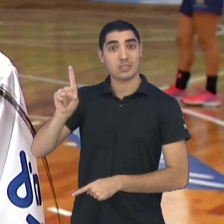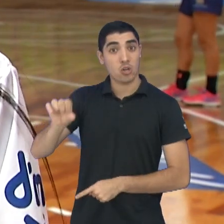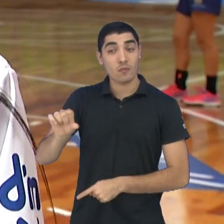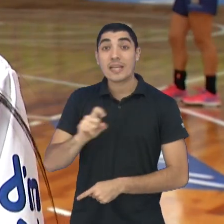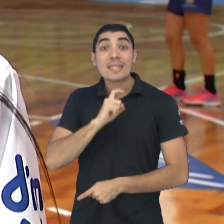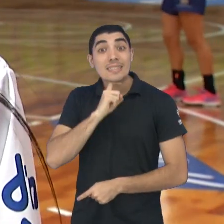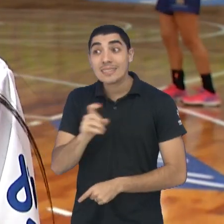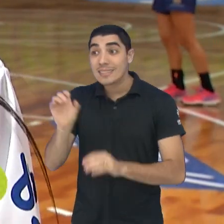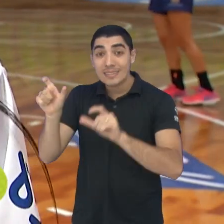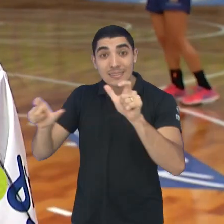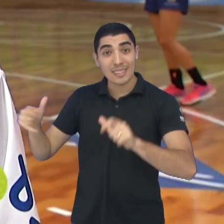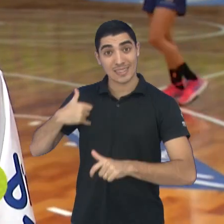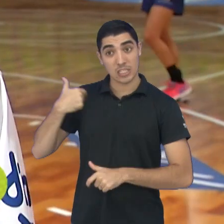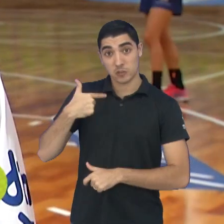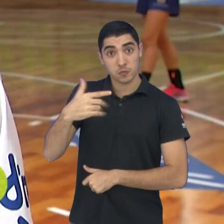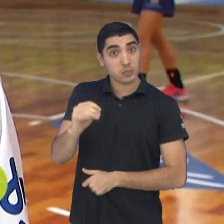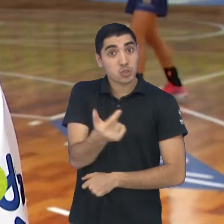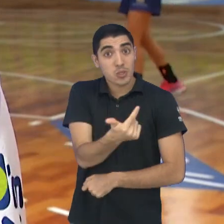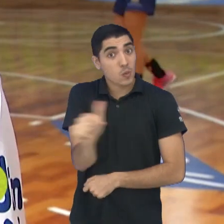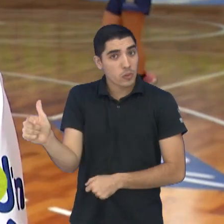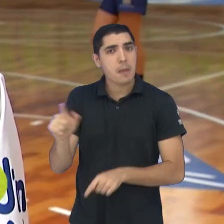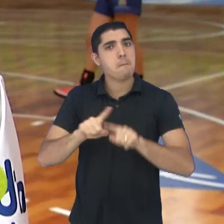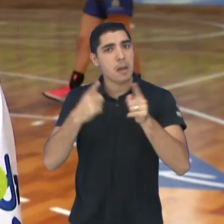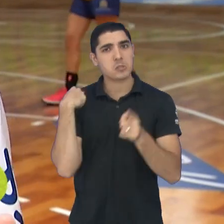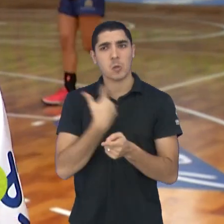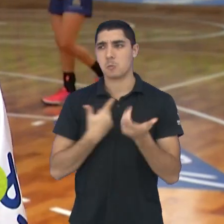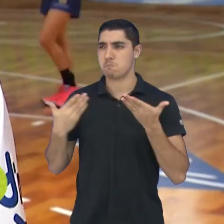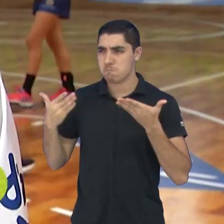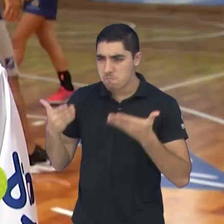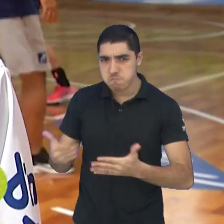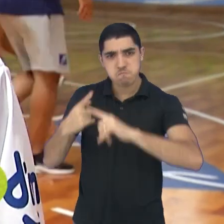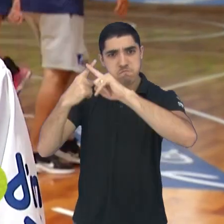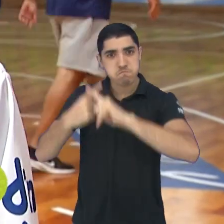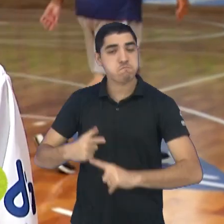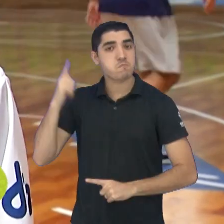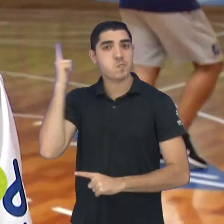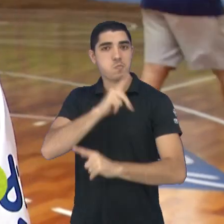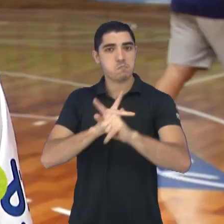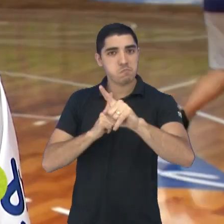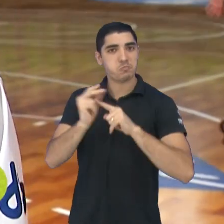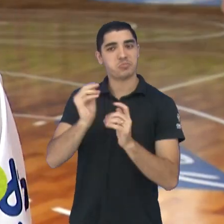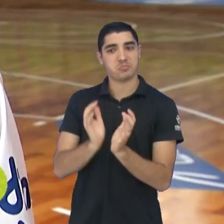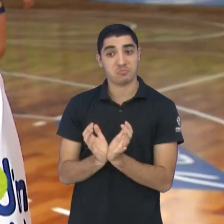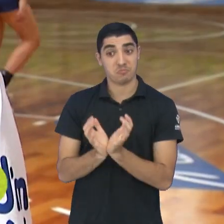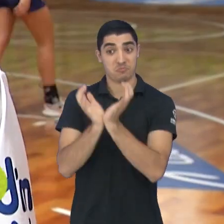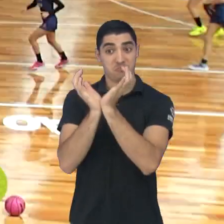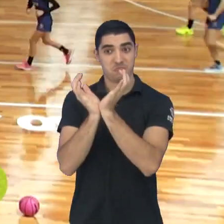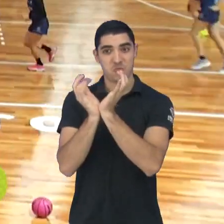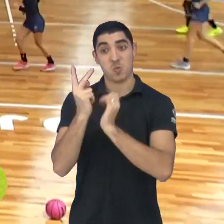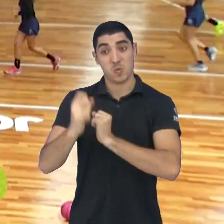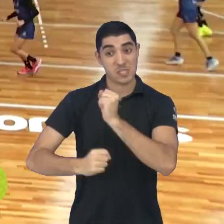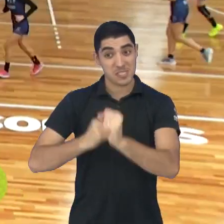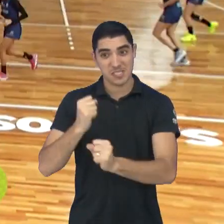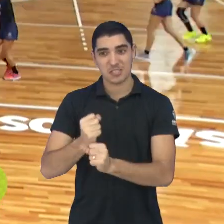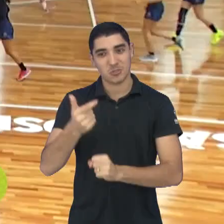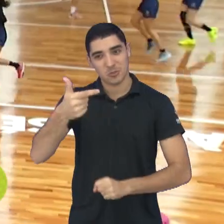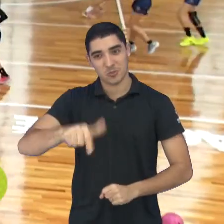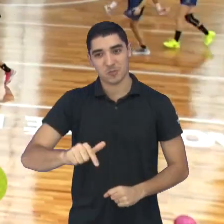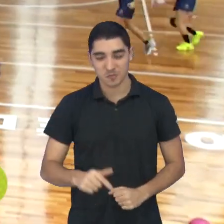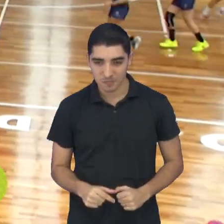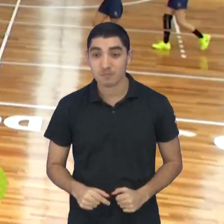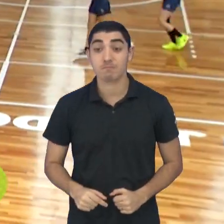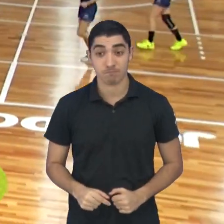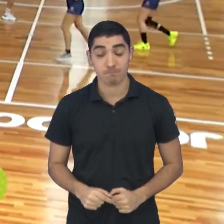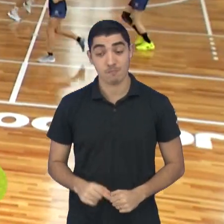e mesmo assim a gente foi lá e conseguiu garantir e segurar o título para São José dos Campos trazendo o bicampeonato. Na finalíssima,